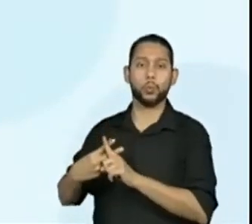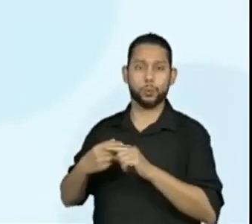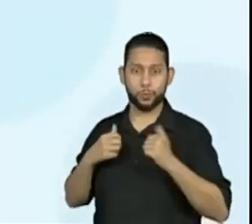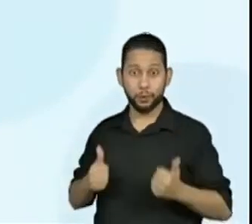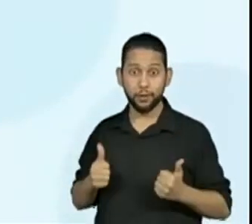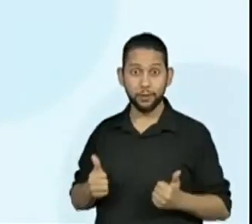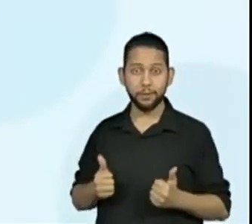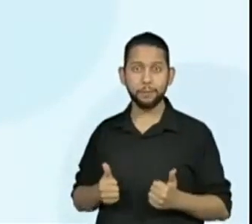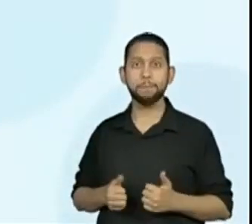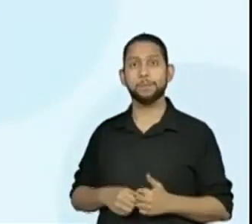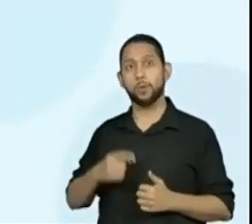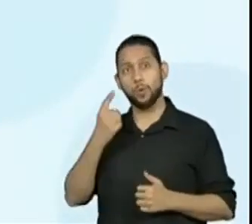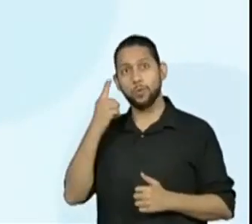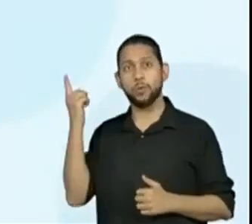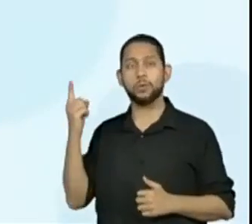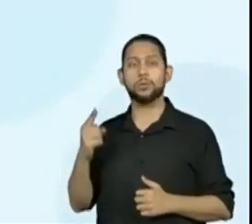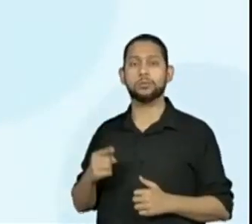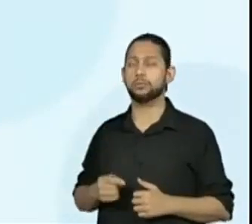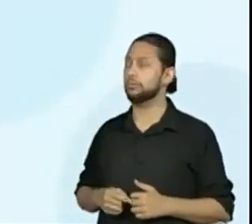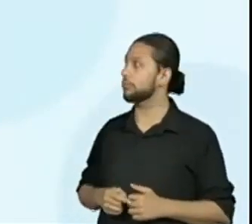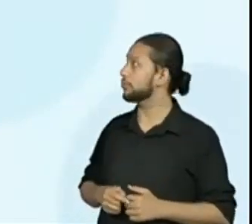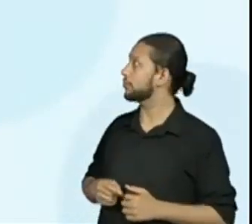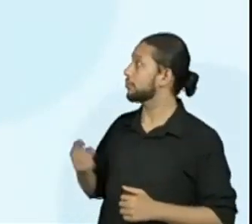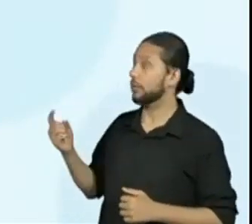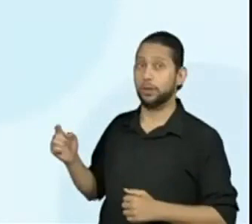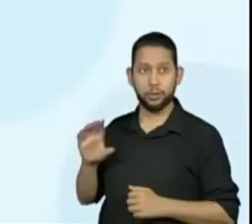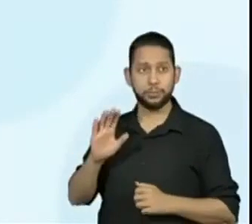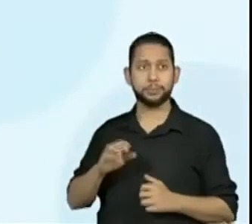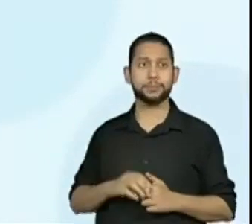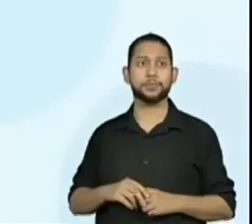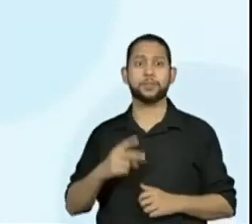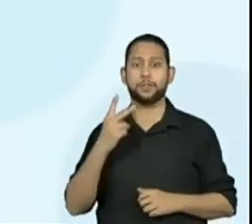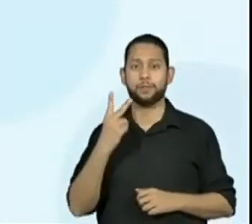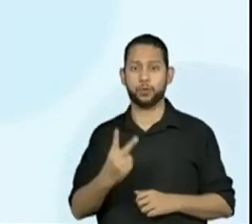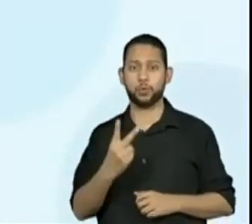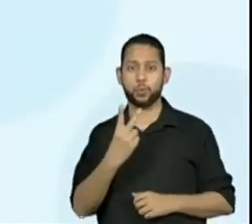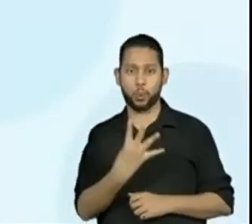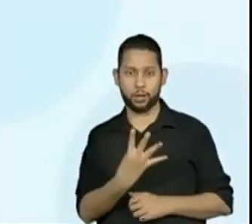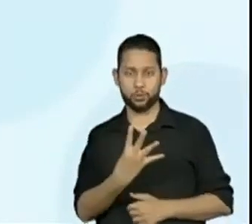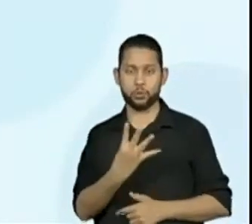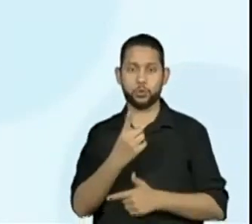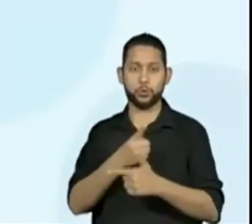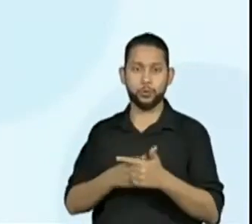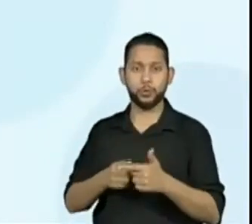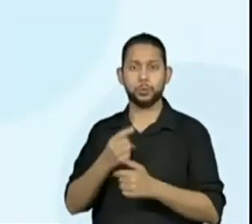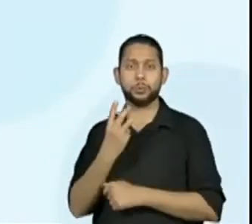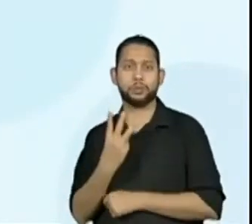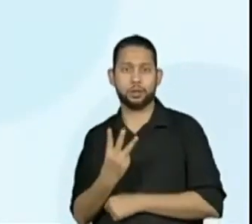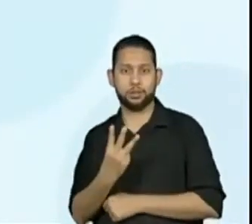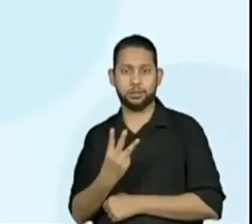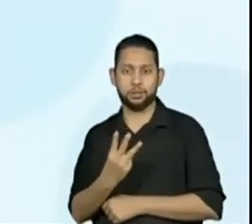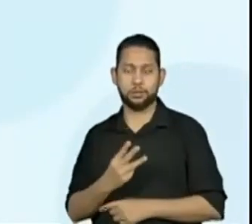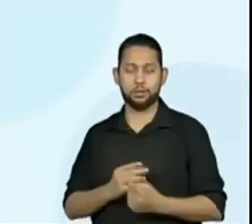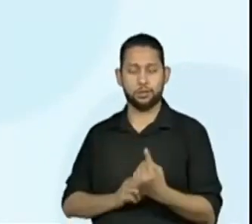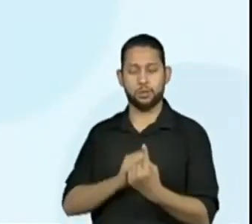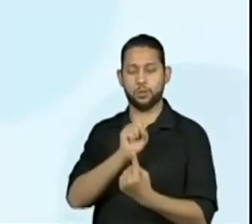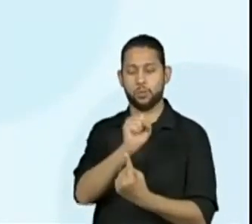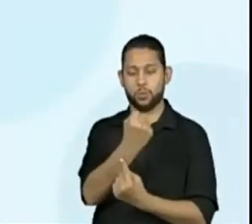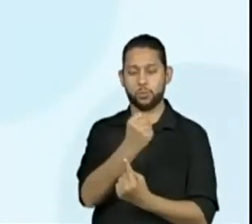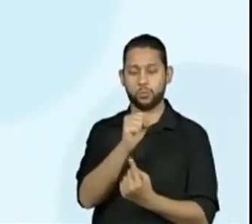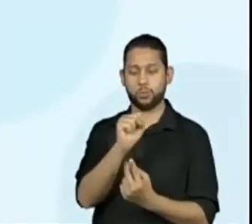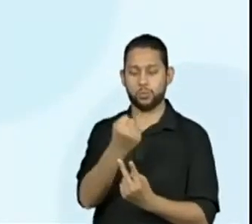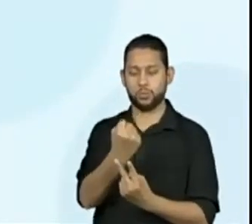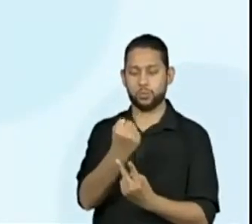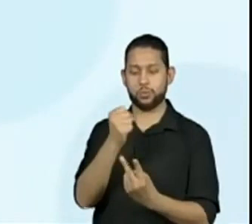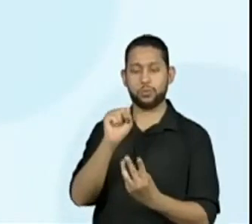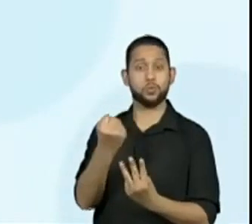dá uma olhadinha aqui nesse exemplo. 24 dividido por 3, deu